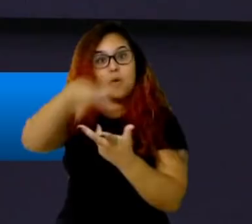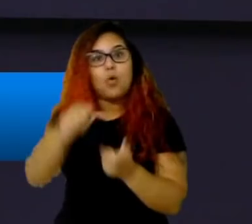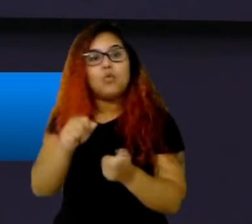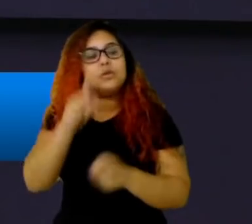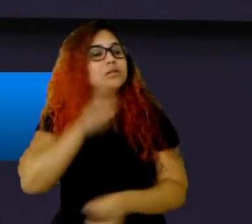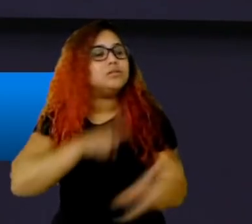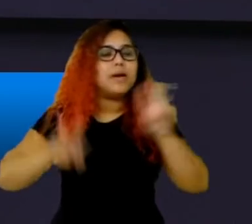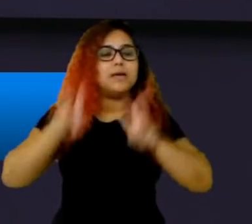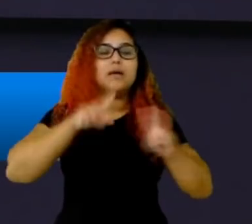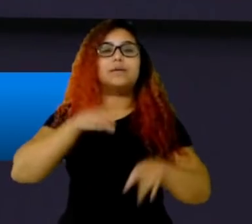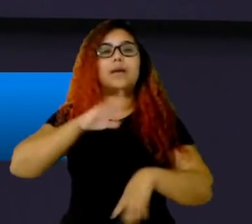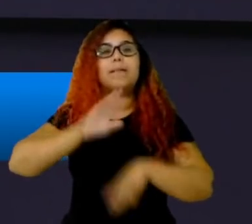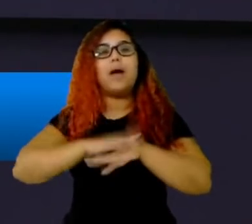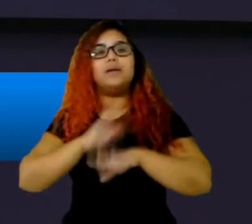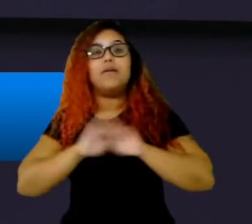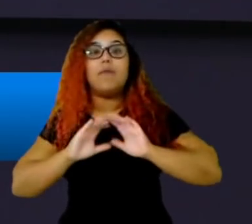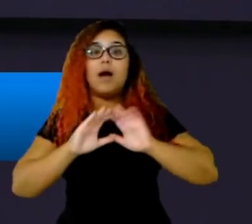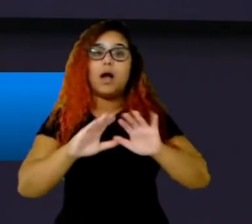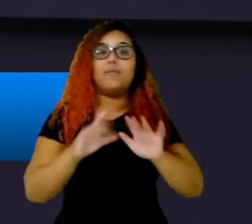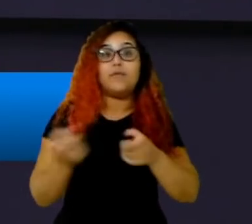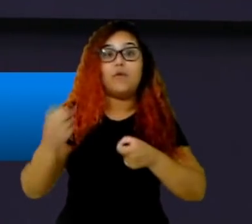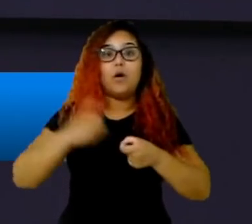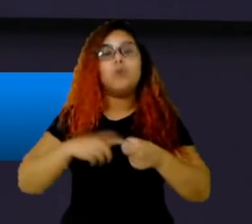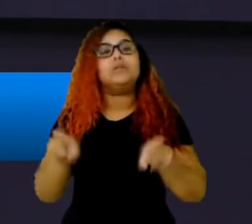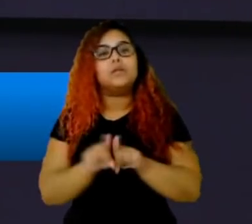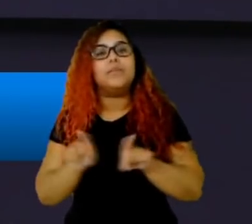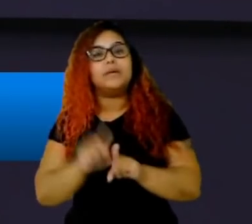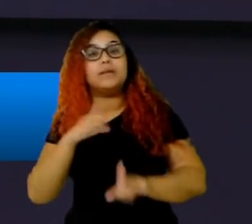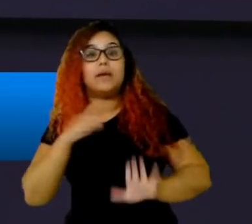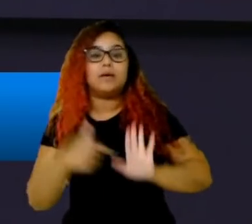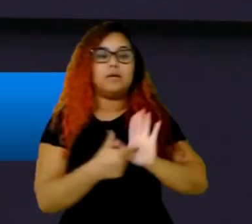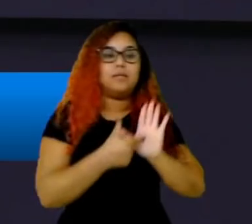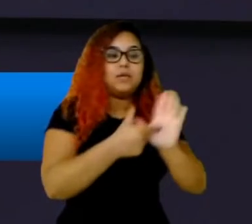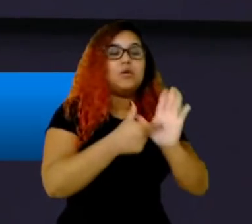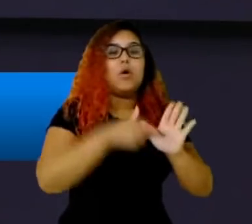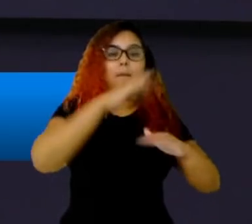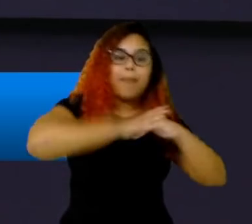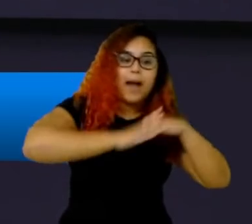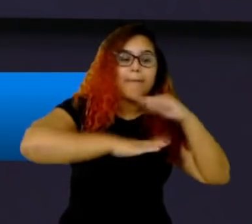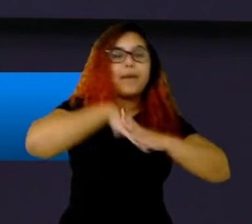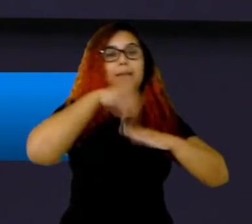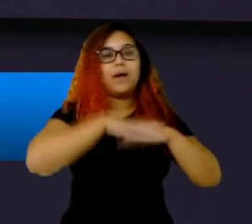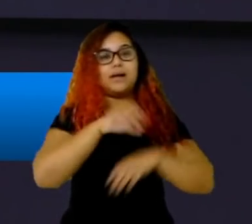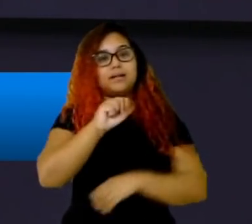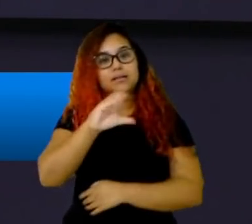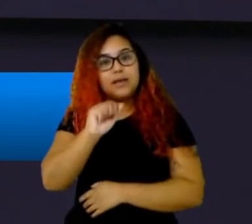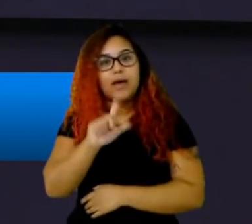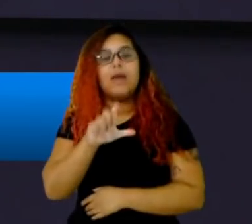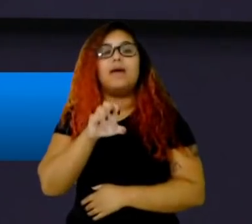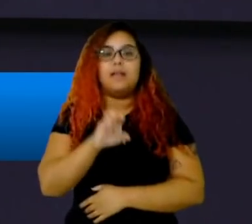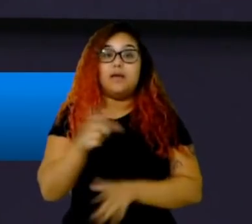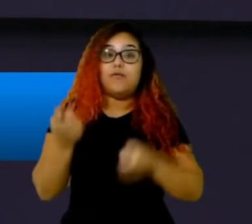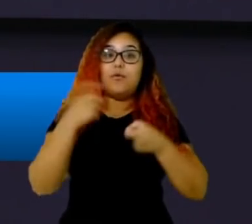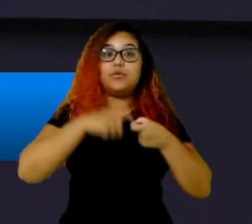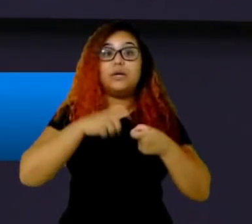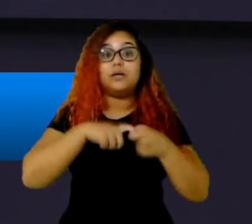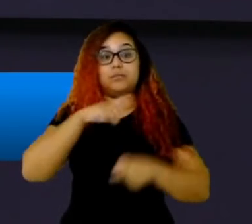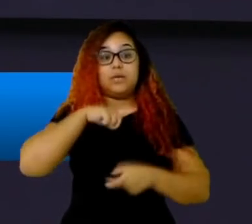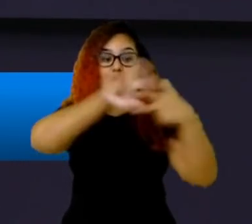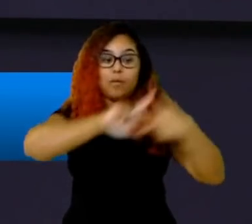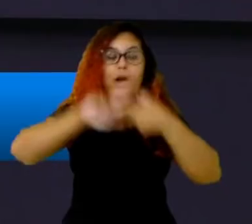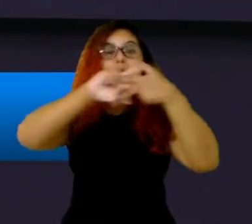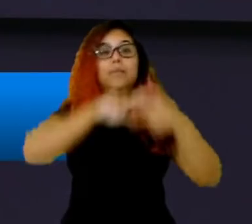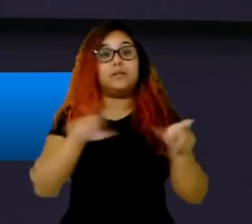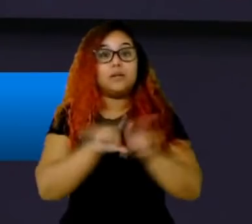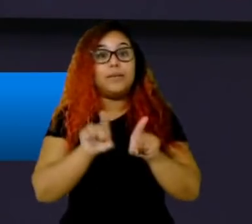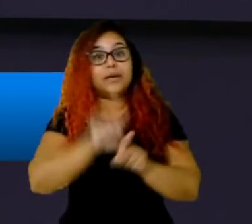itens aparecendo pra aproveitar esse scaling, alguns itens, vocês falaram, por exemplo, do quebra-casco na parte de cima do mapa, que é um item justamente que se beneficia